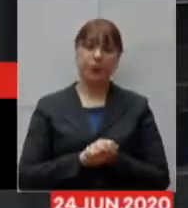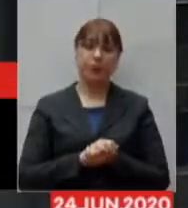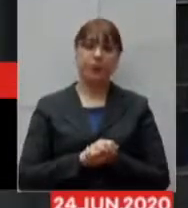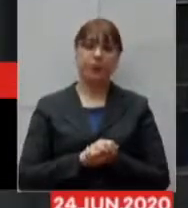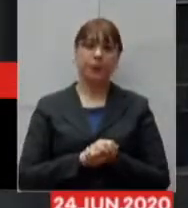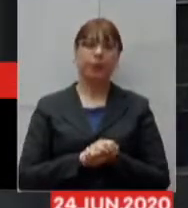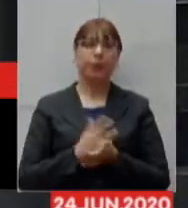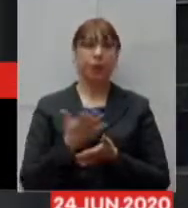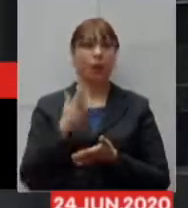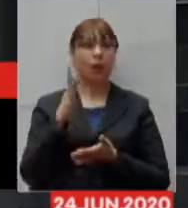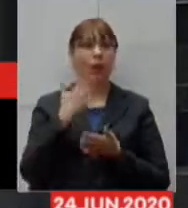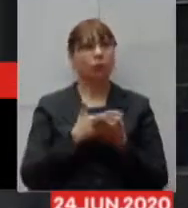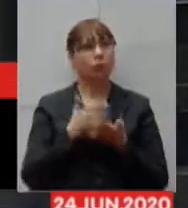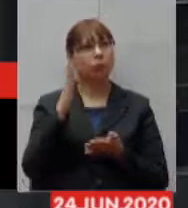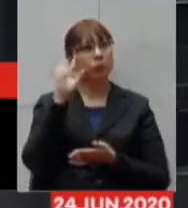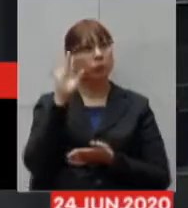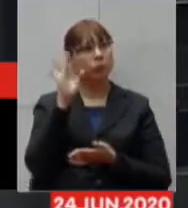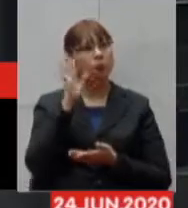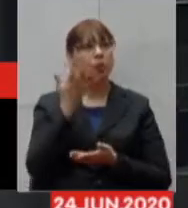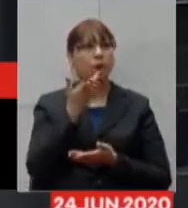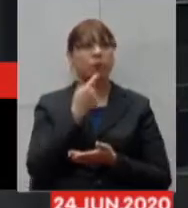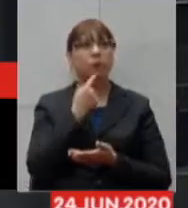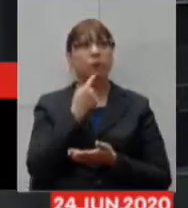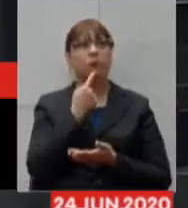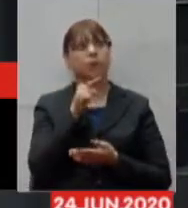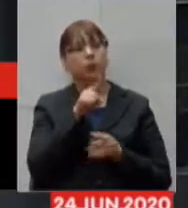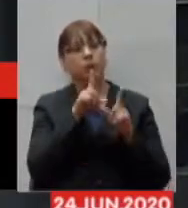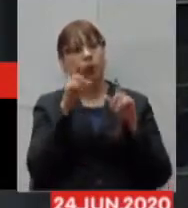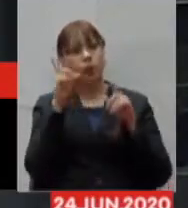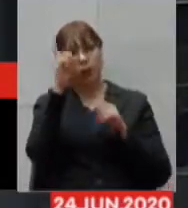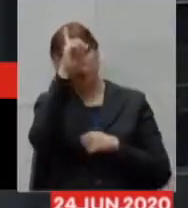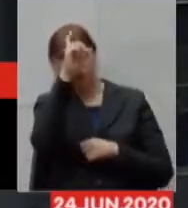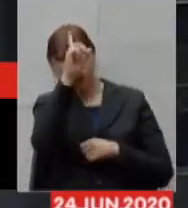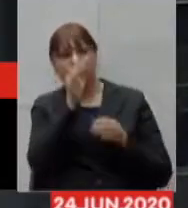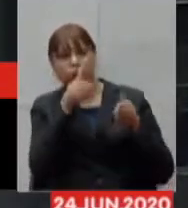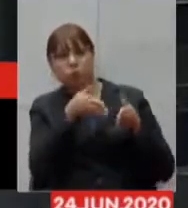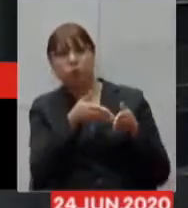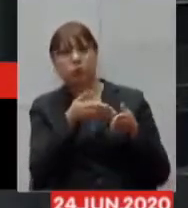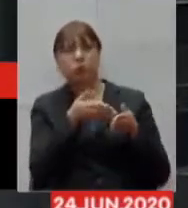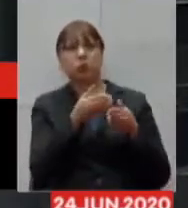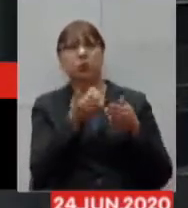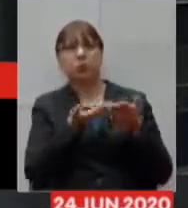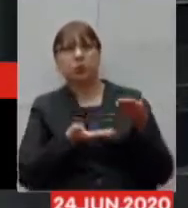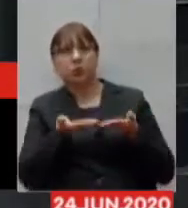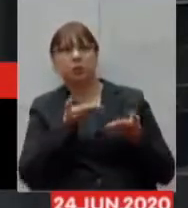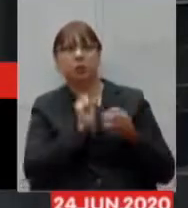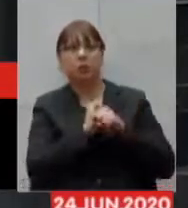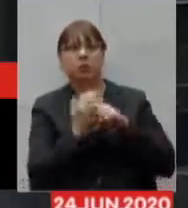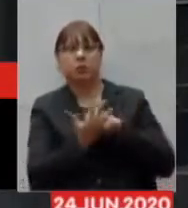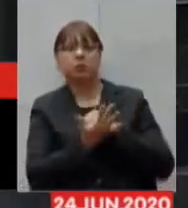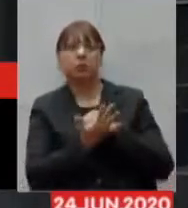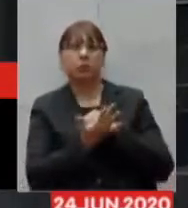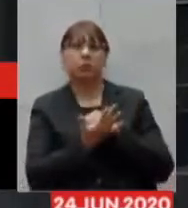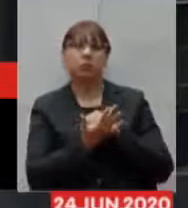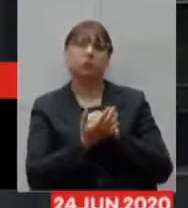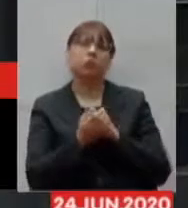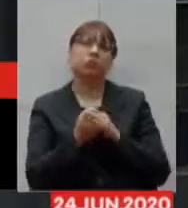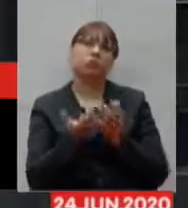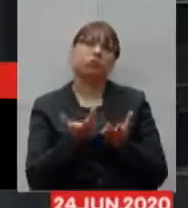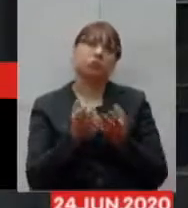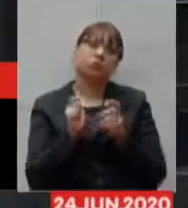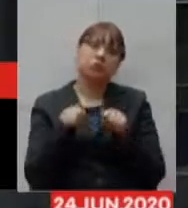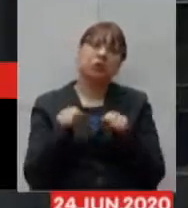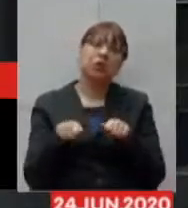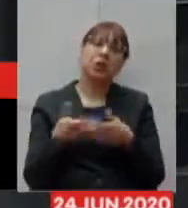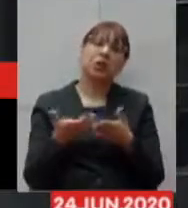imaginou-se que o hospital de campanha poderia se funcionar por um tempo máximo